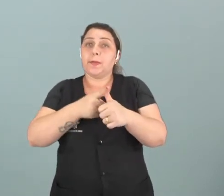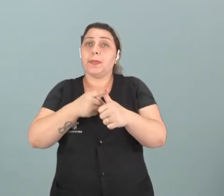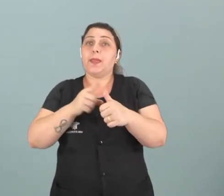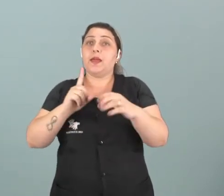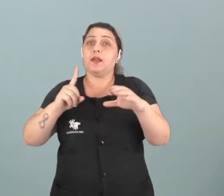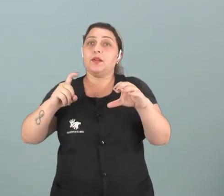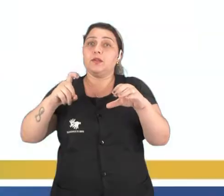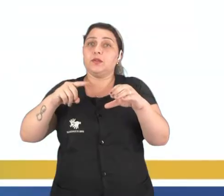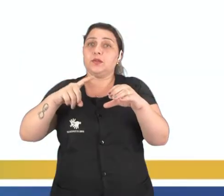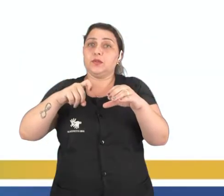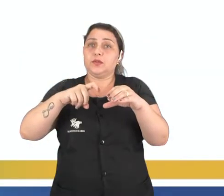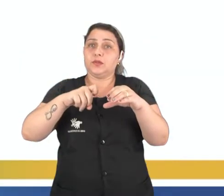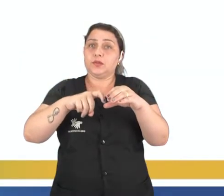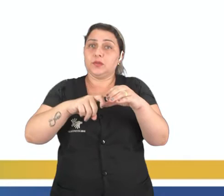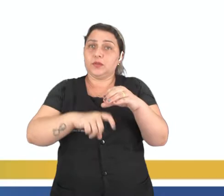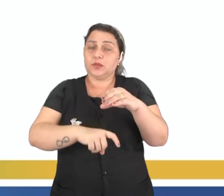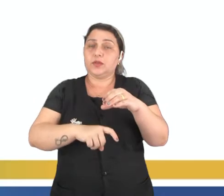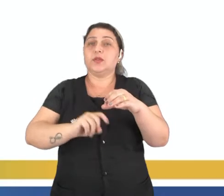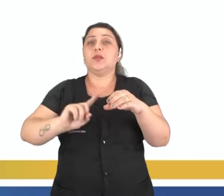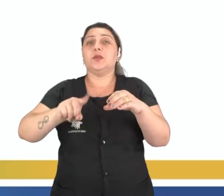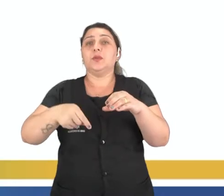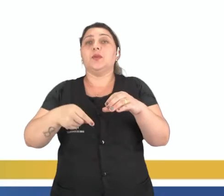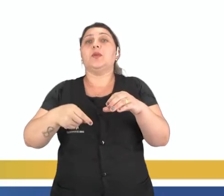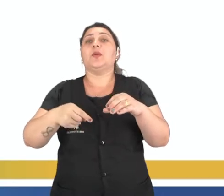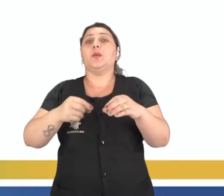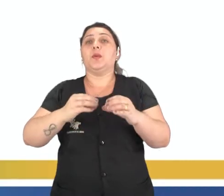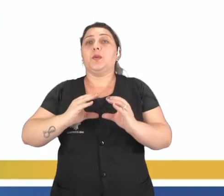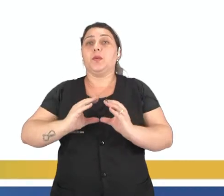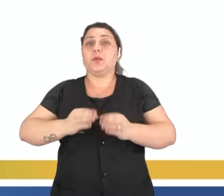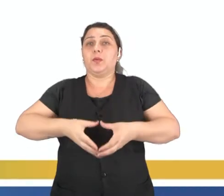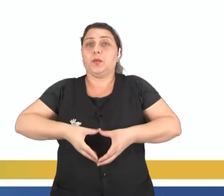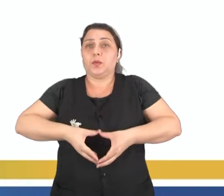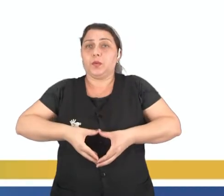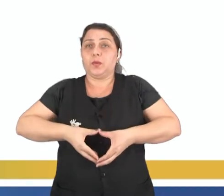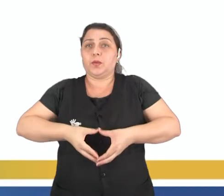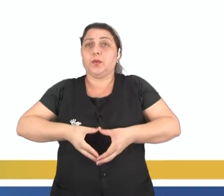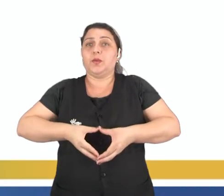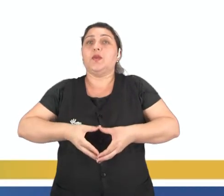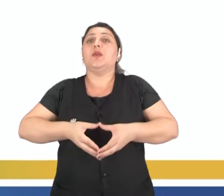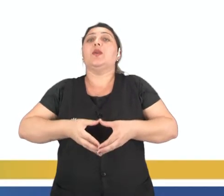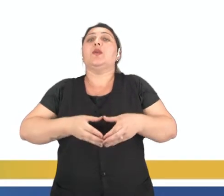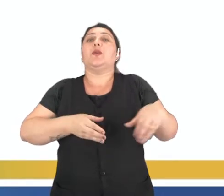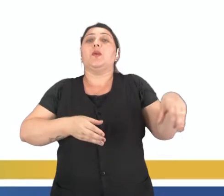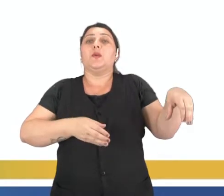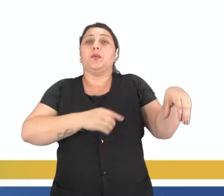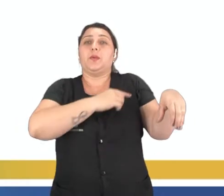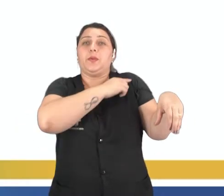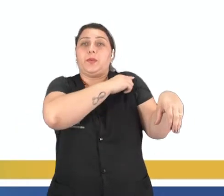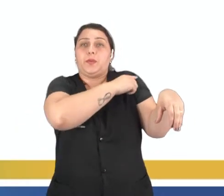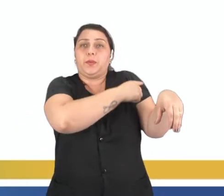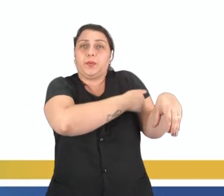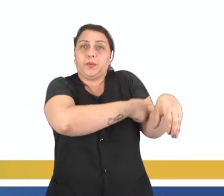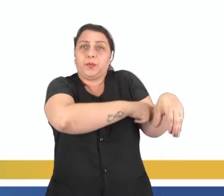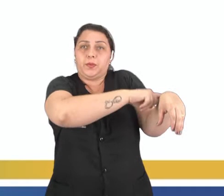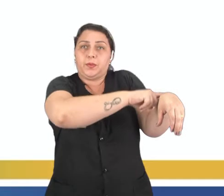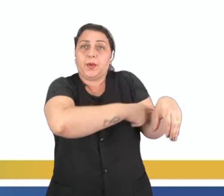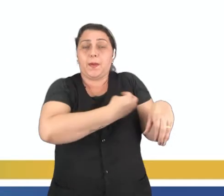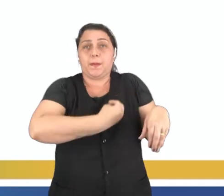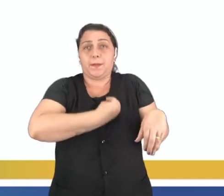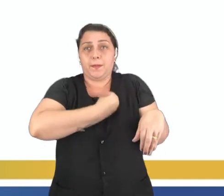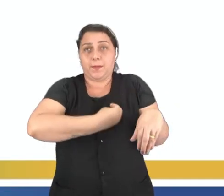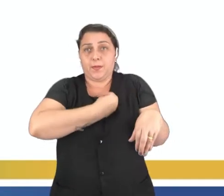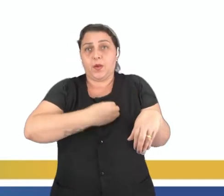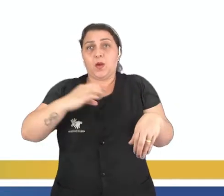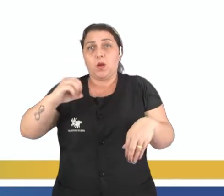vai entrar através da vagina, passa pelo útero, chega nas tubas uterinas, onde caso tenha a presença de um